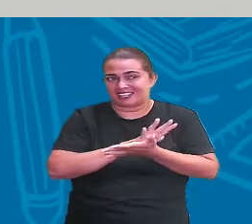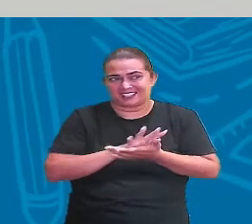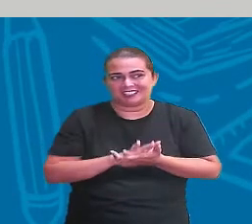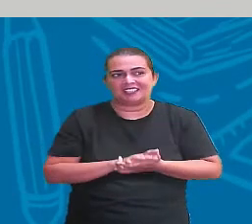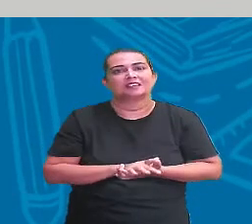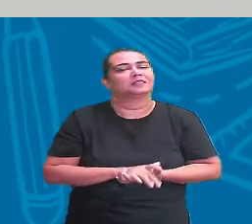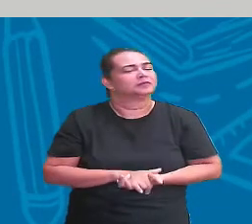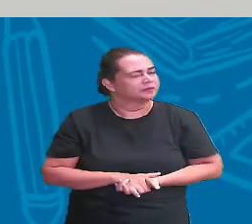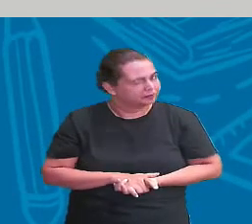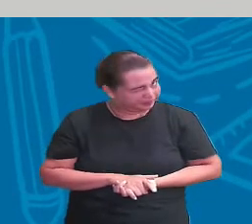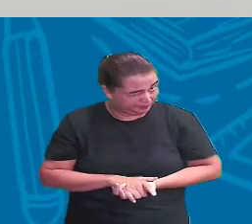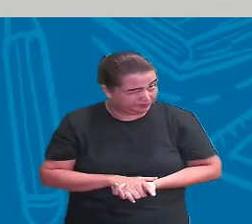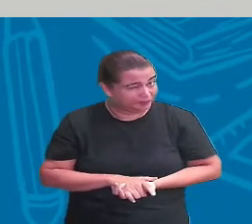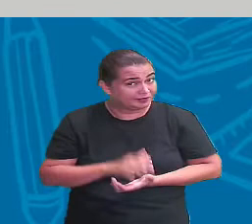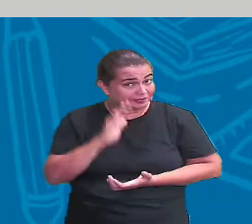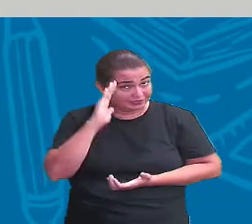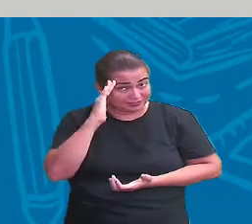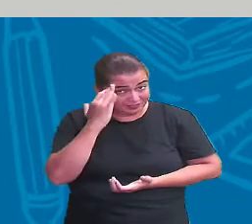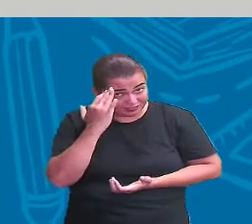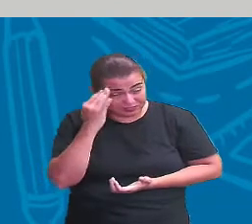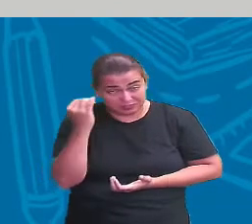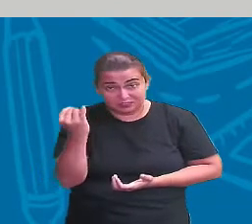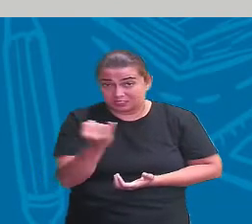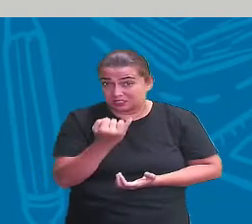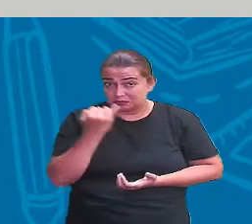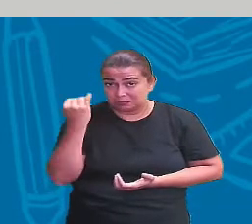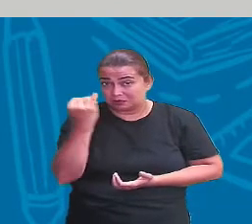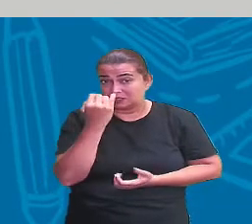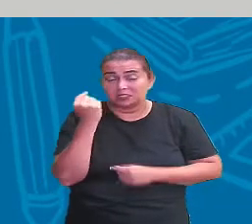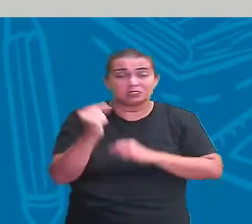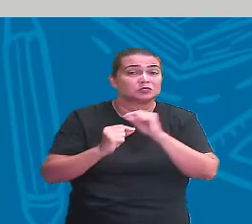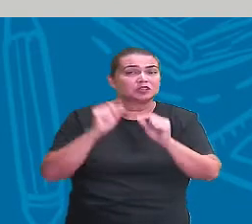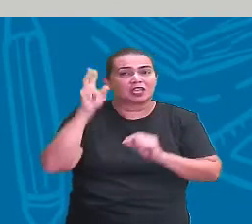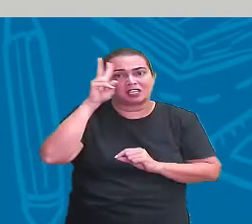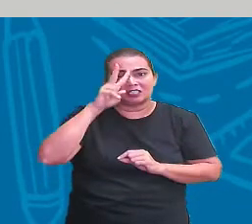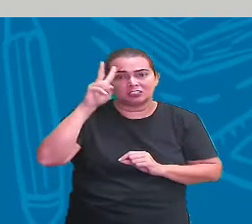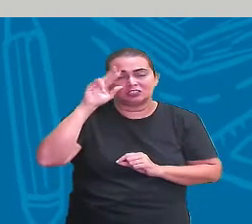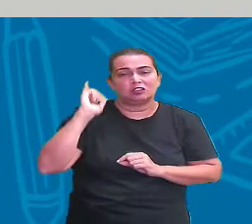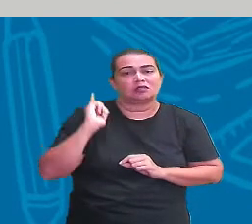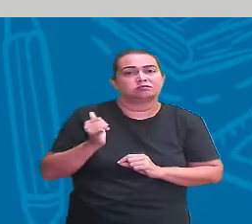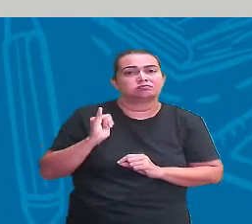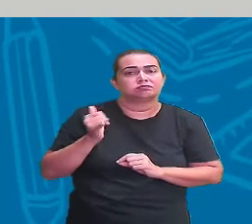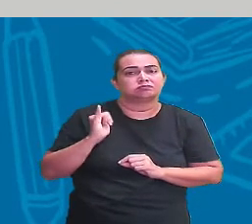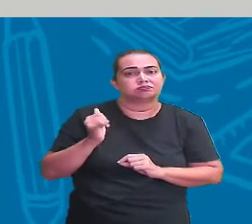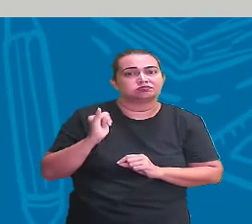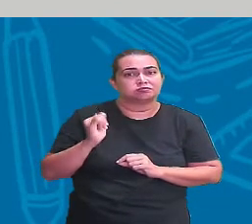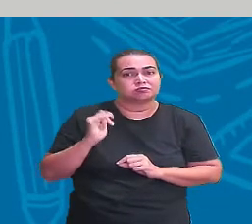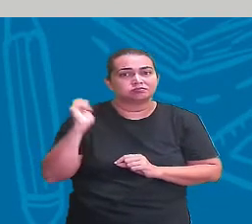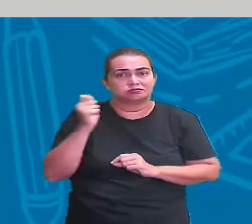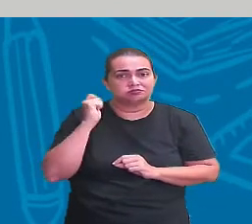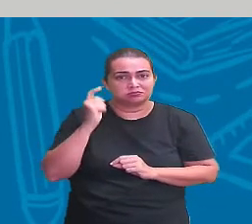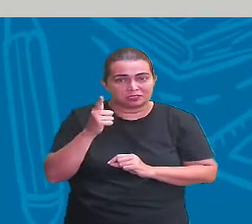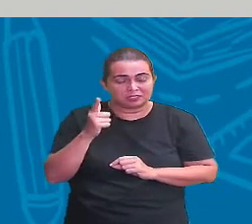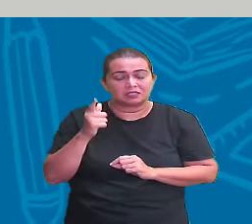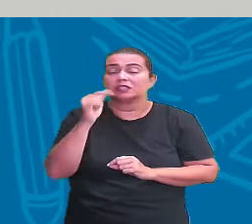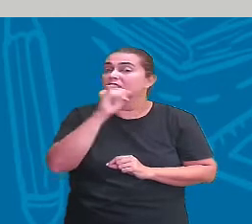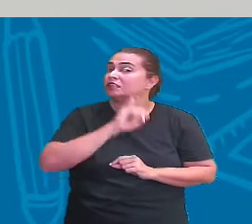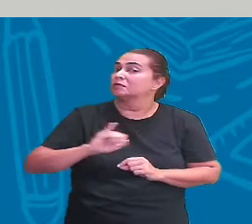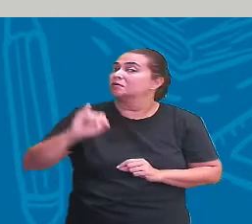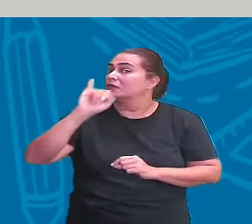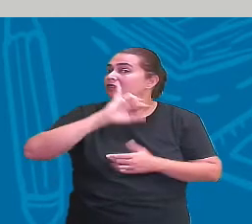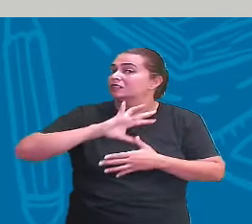olha só como é importante até nos contos de fadas, até nas histórias infantis, como é importante o uso do mapa.